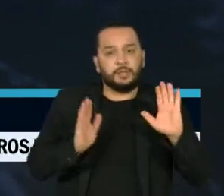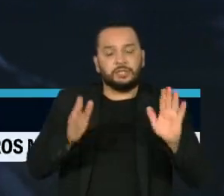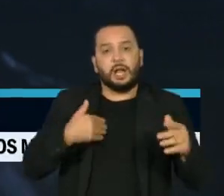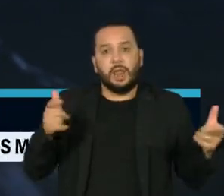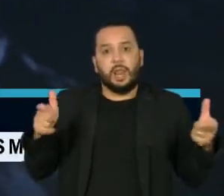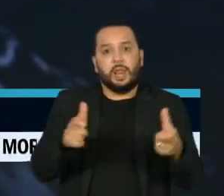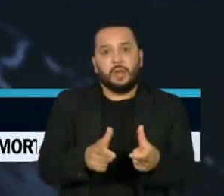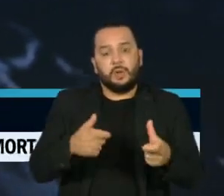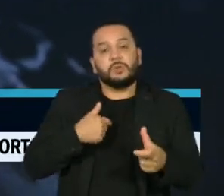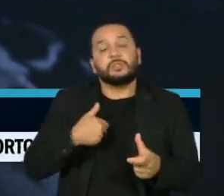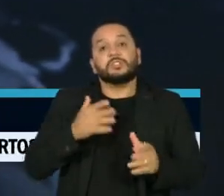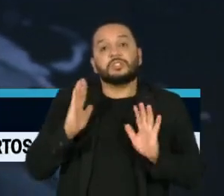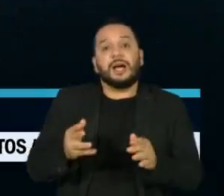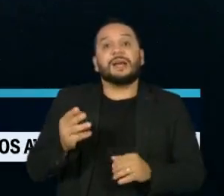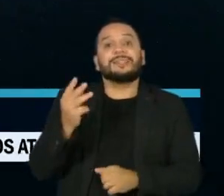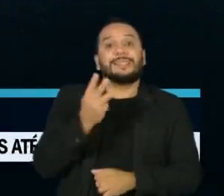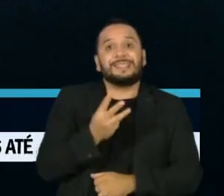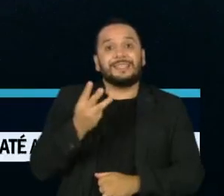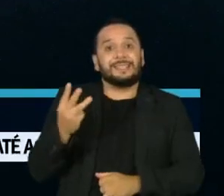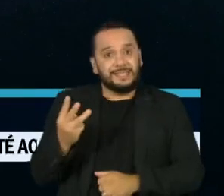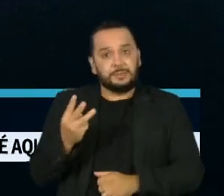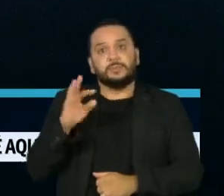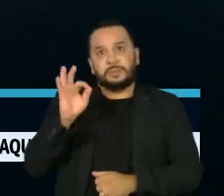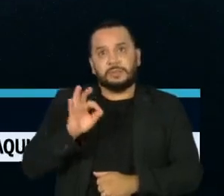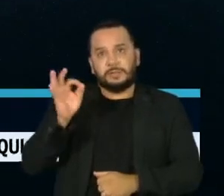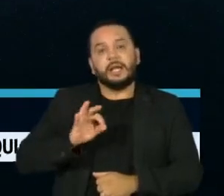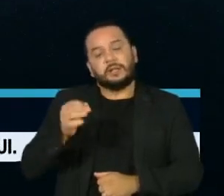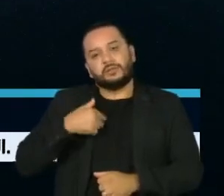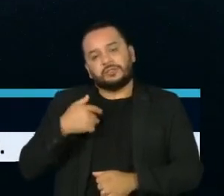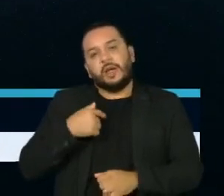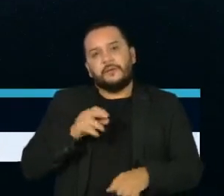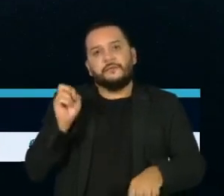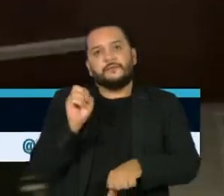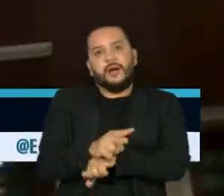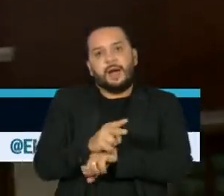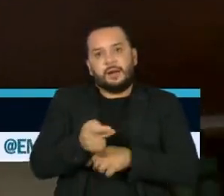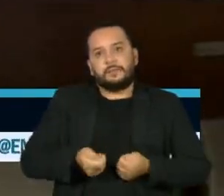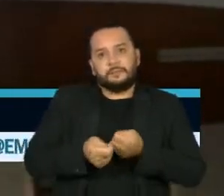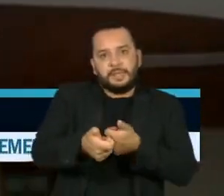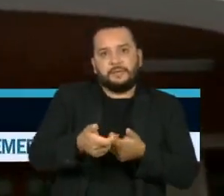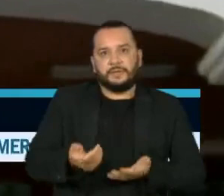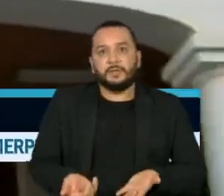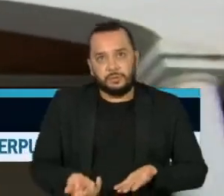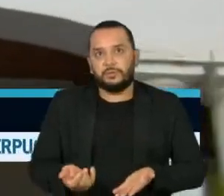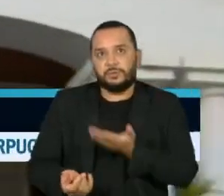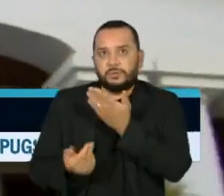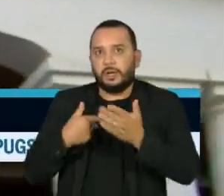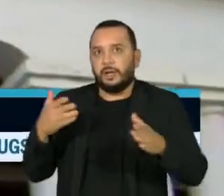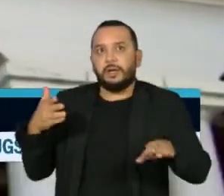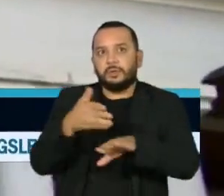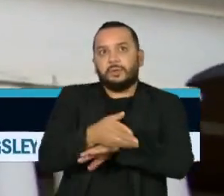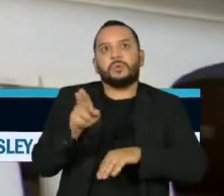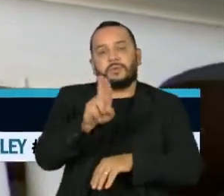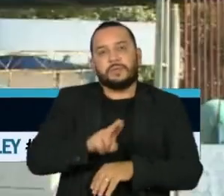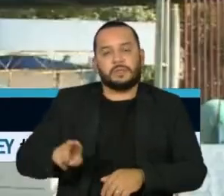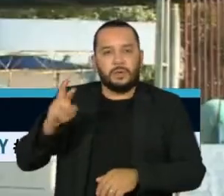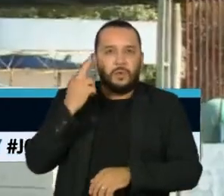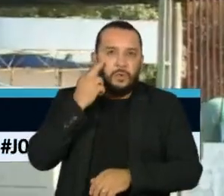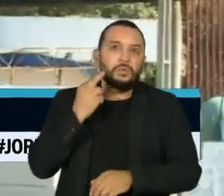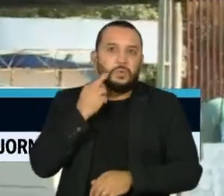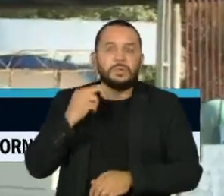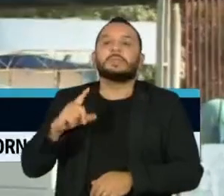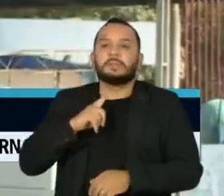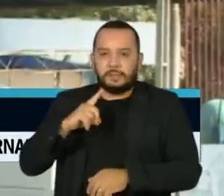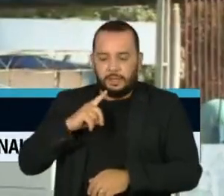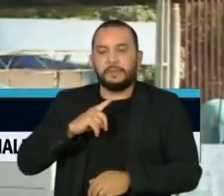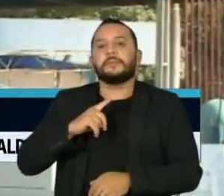o número de bolsas oferecido. Rosilene entrou para a Universidade Federal de Rondônia por meio do programa Bolsa